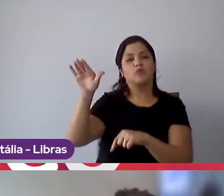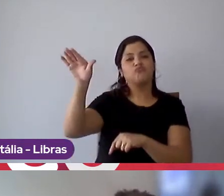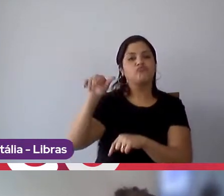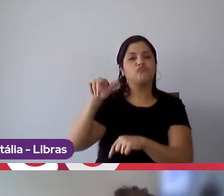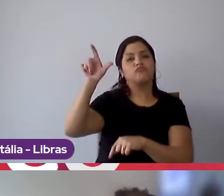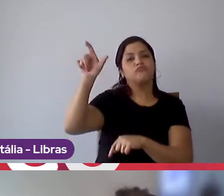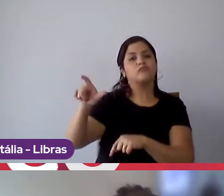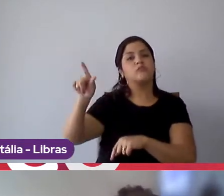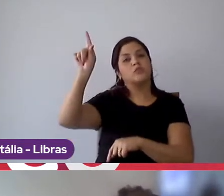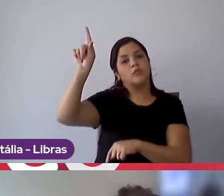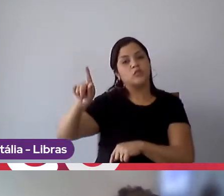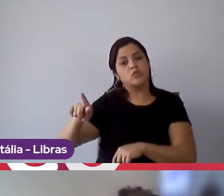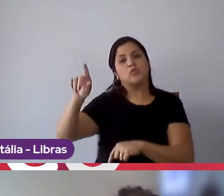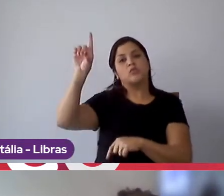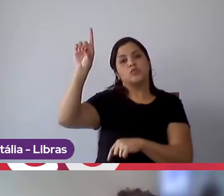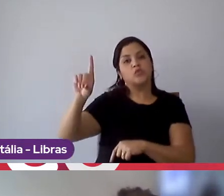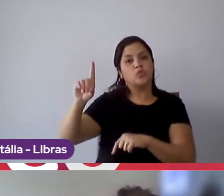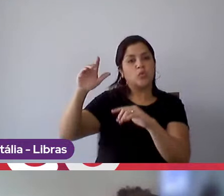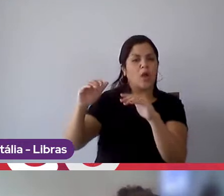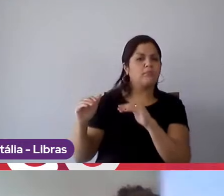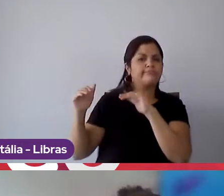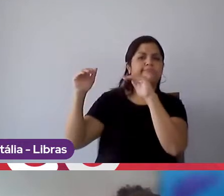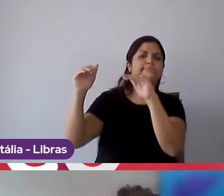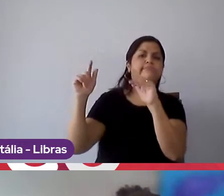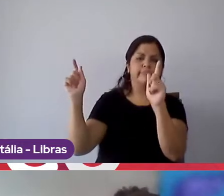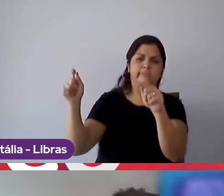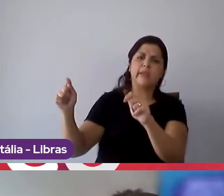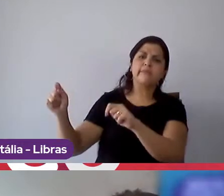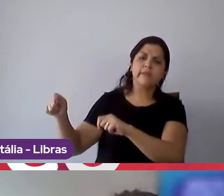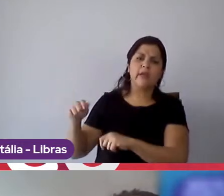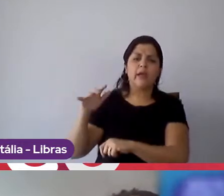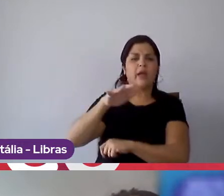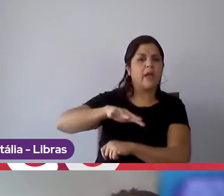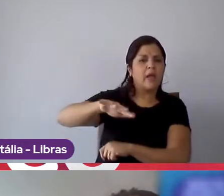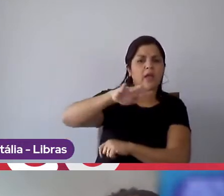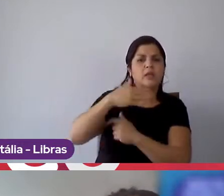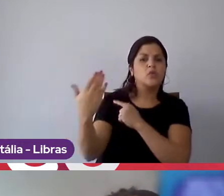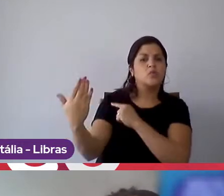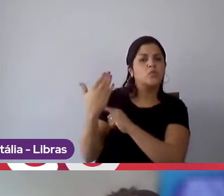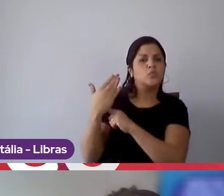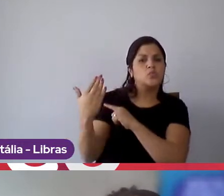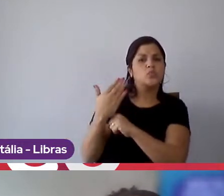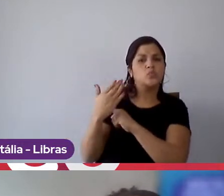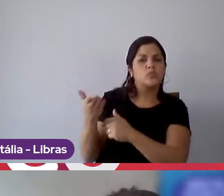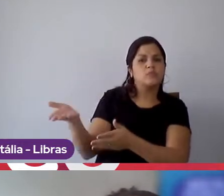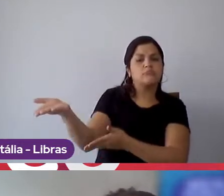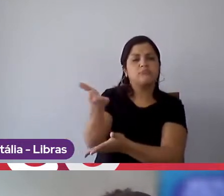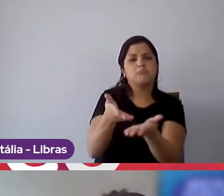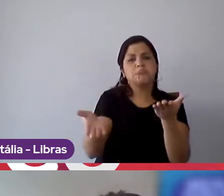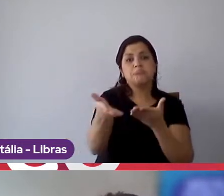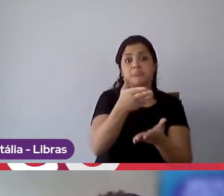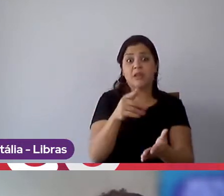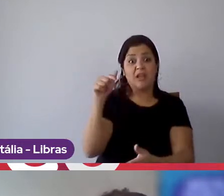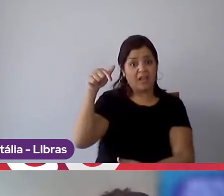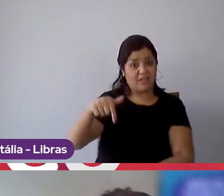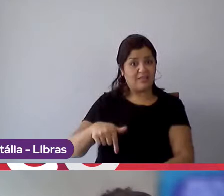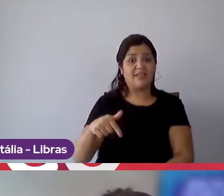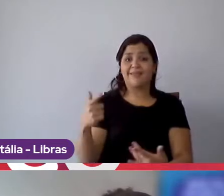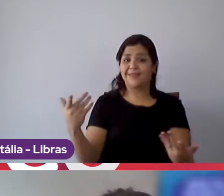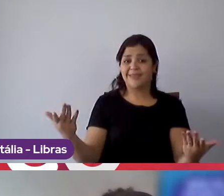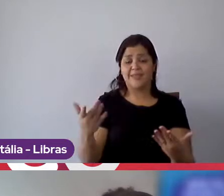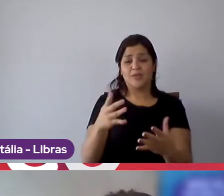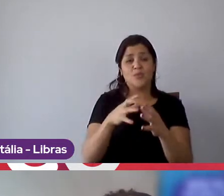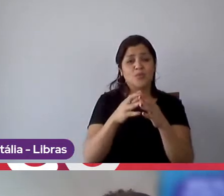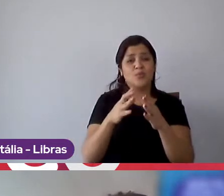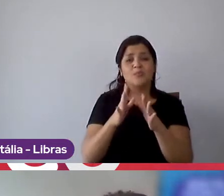os nossos gestores ou com as pessoas de outras áreas, porque como a gente comentou, todo mundo é muito solícito,